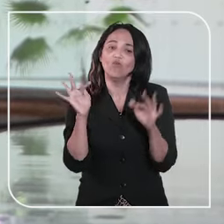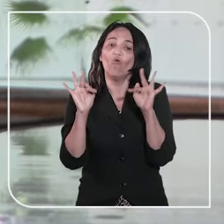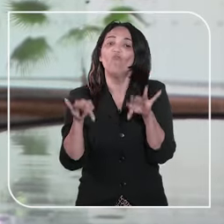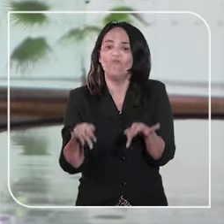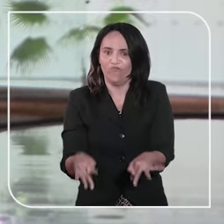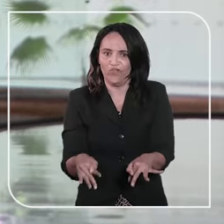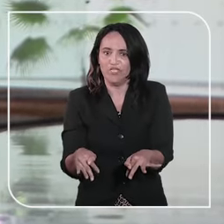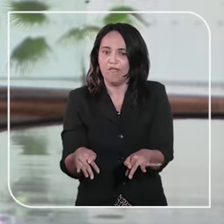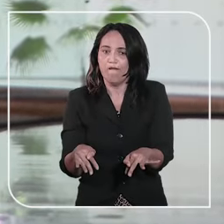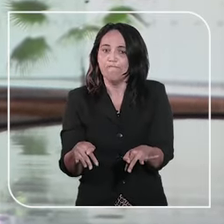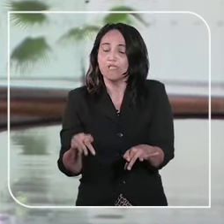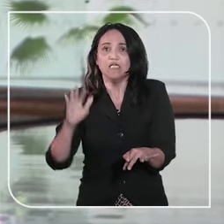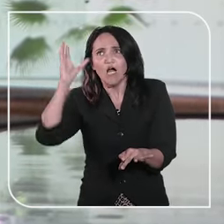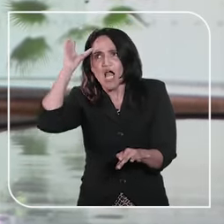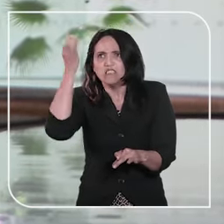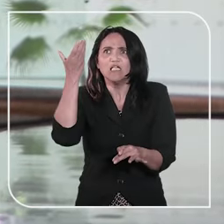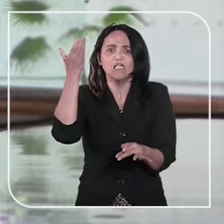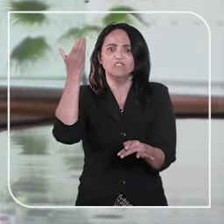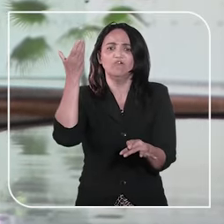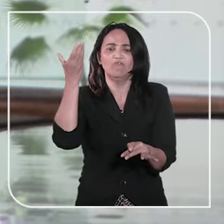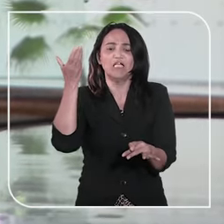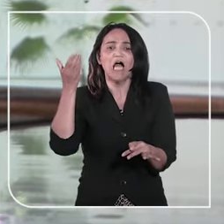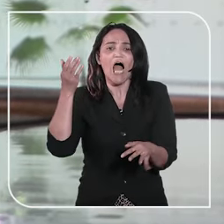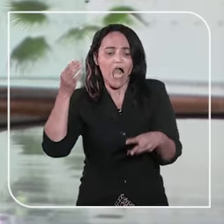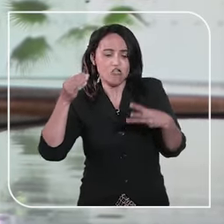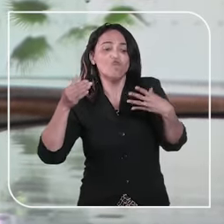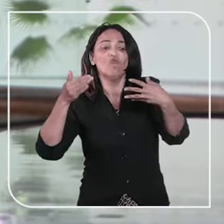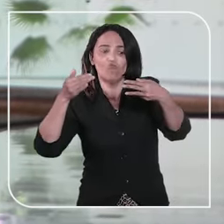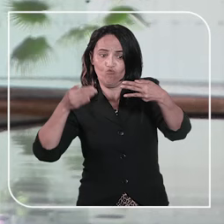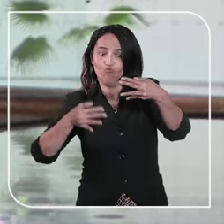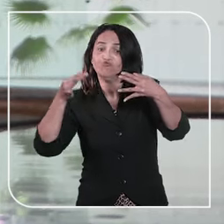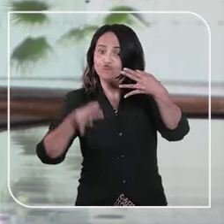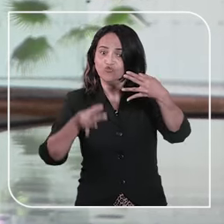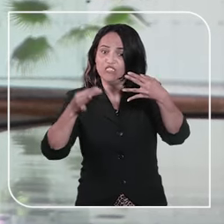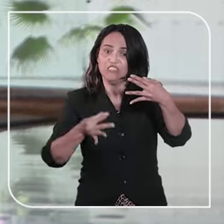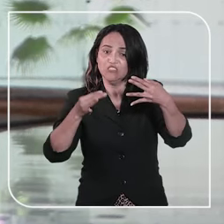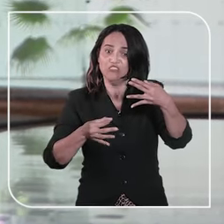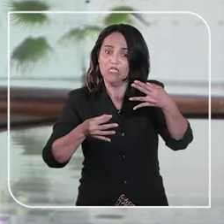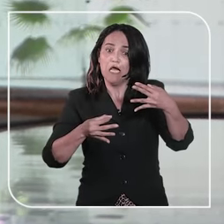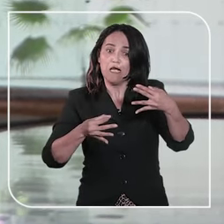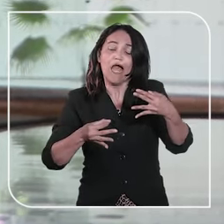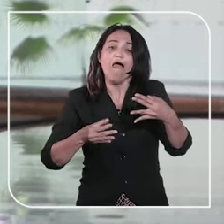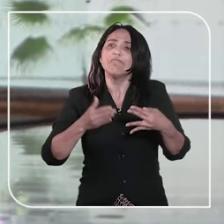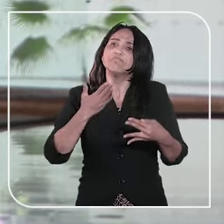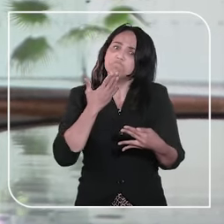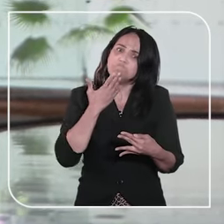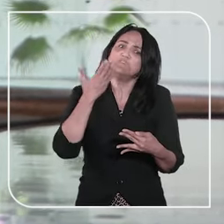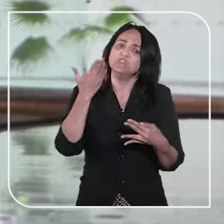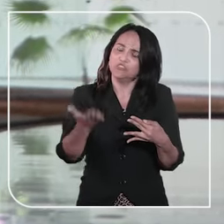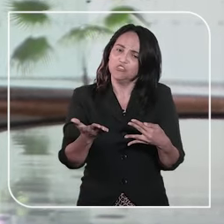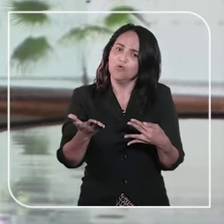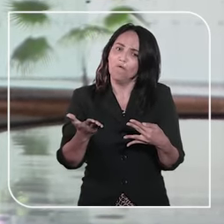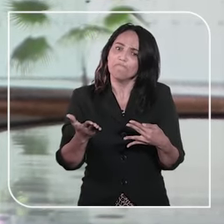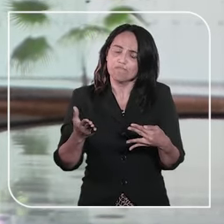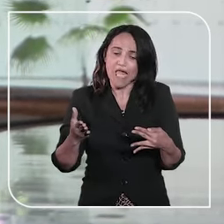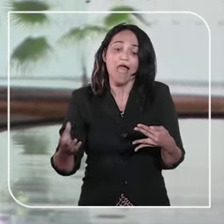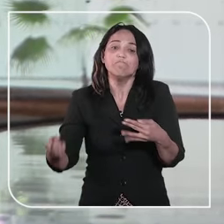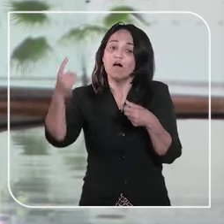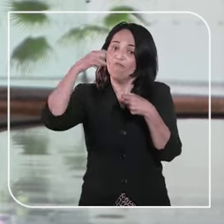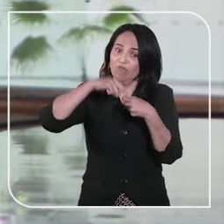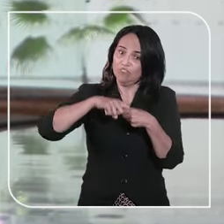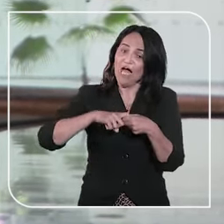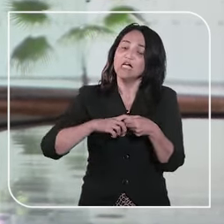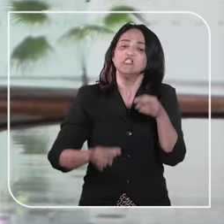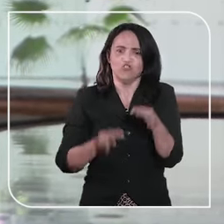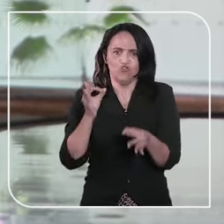extinção sem resolução do mérito e o juízo de primeiro grau decidiu pela habilitação dos herdeiros no processo e julgou procedente o pedido de